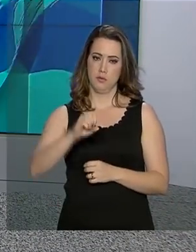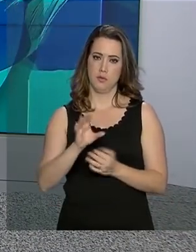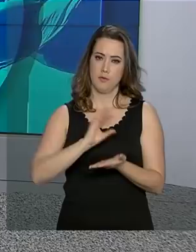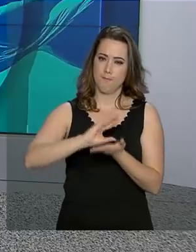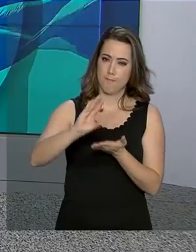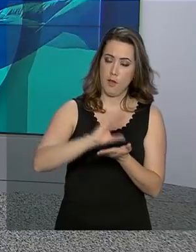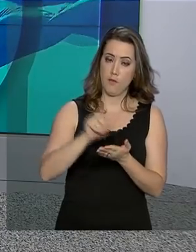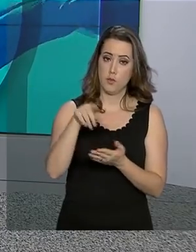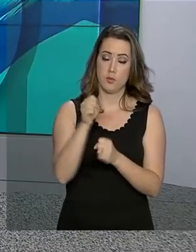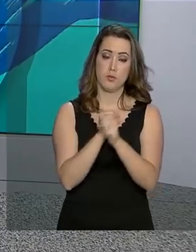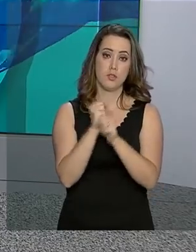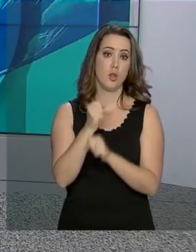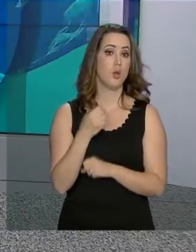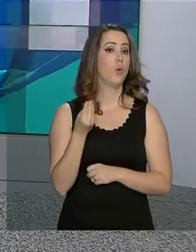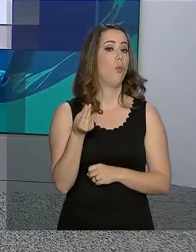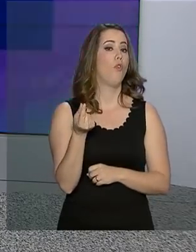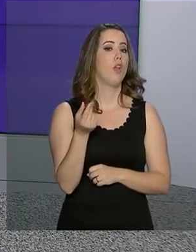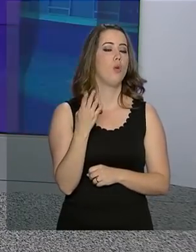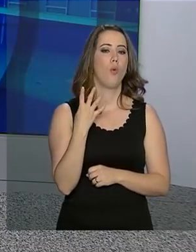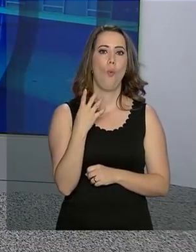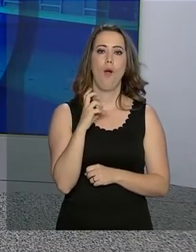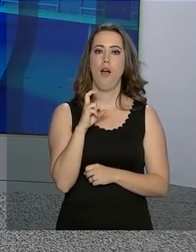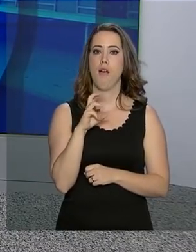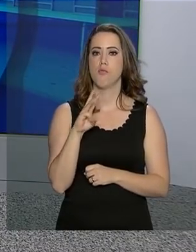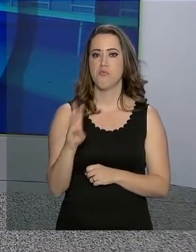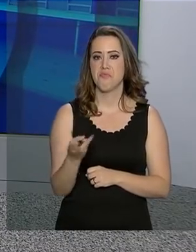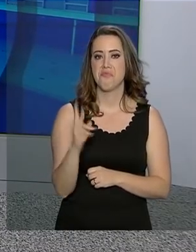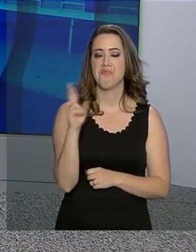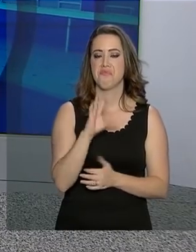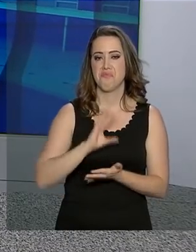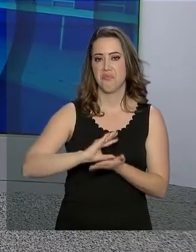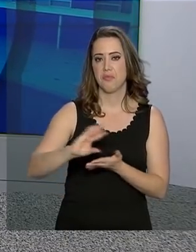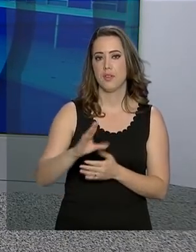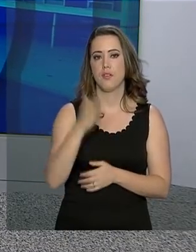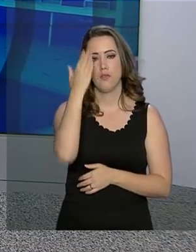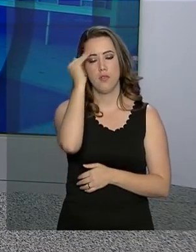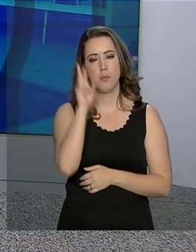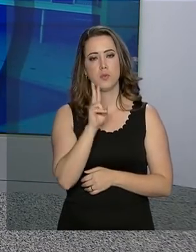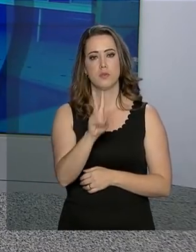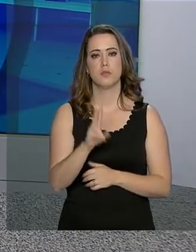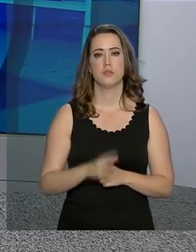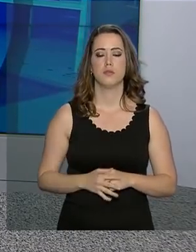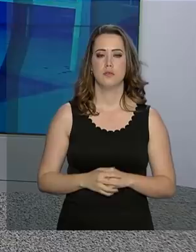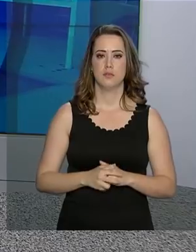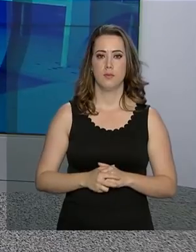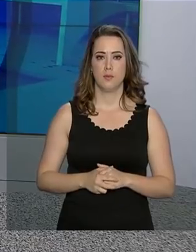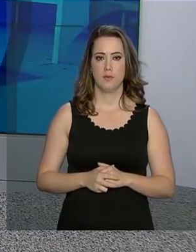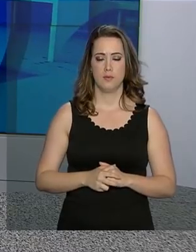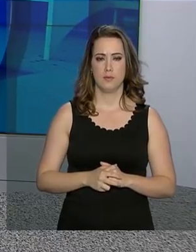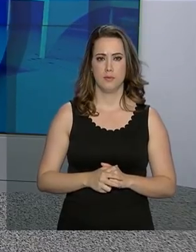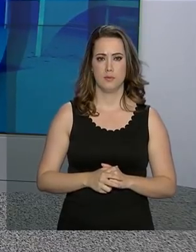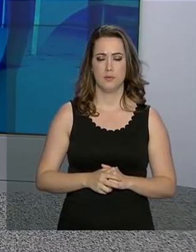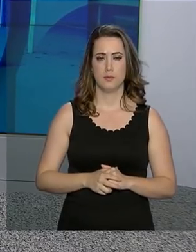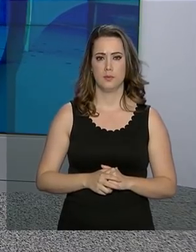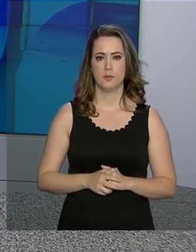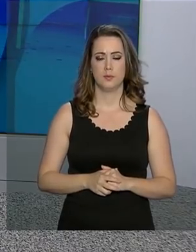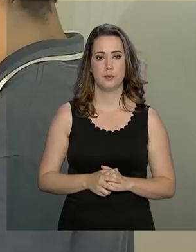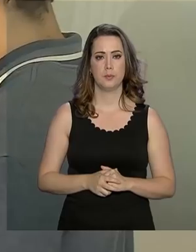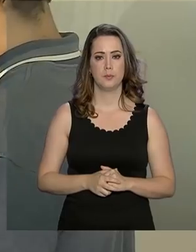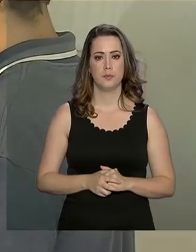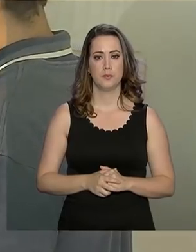investindo este ano 45 milhões de reais no setor. Saiba mais na reportagem de Ricardo Ferraz.